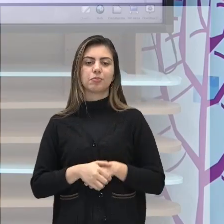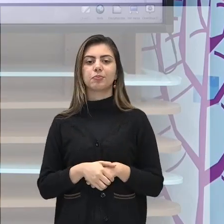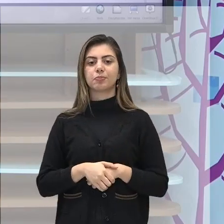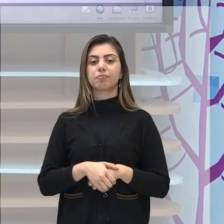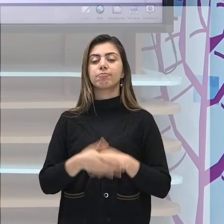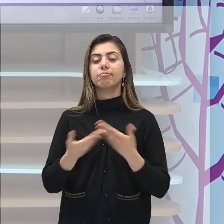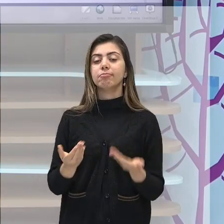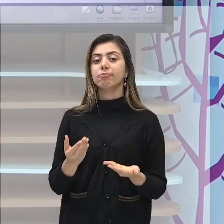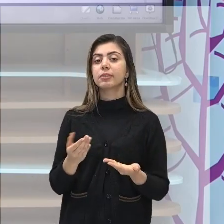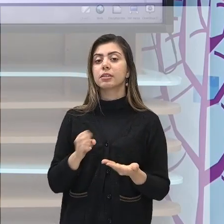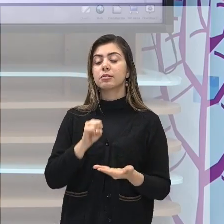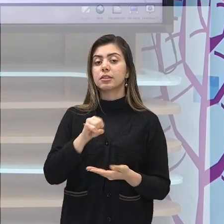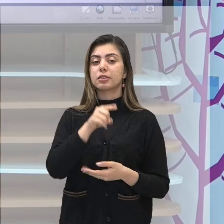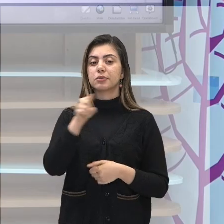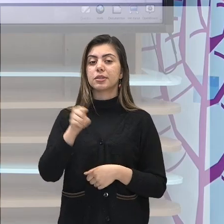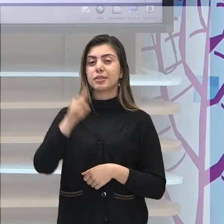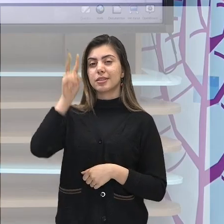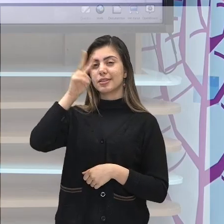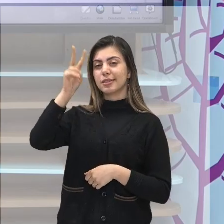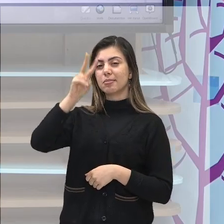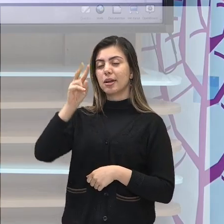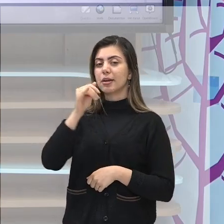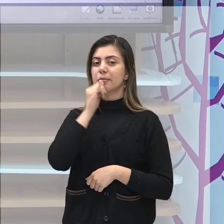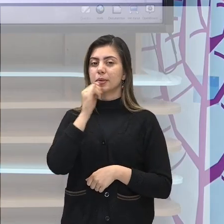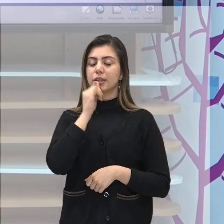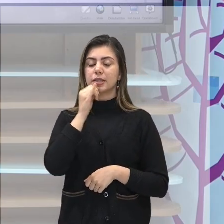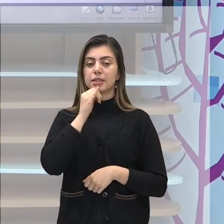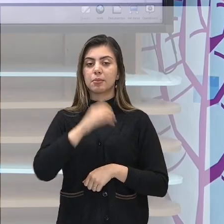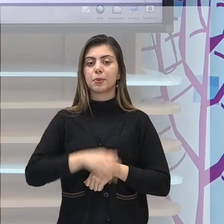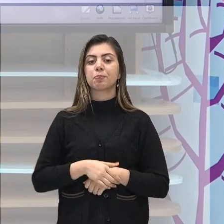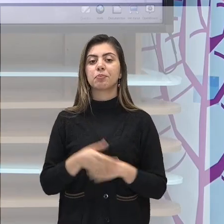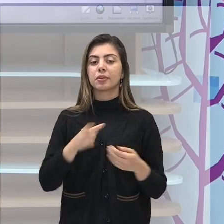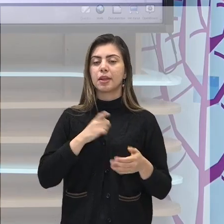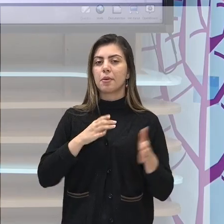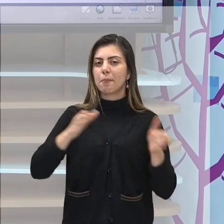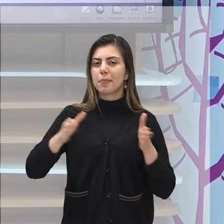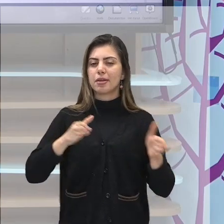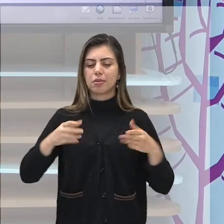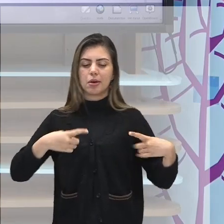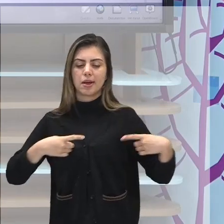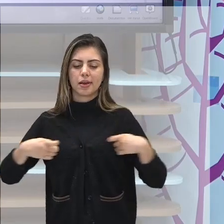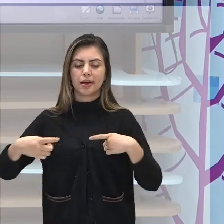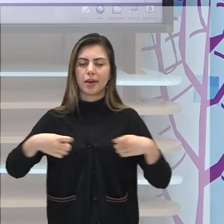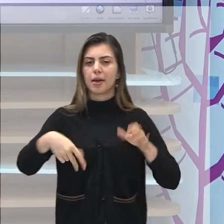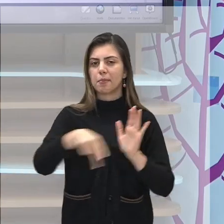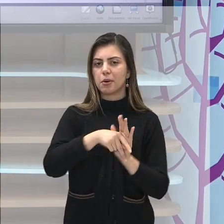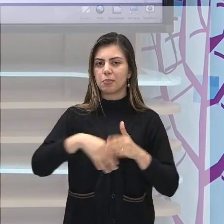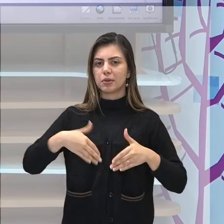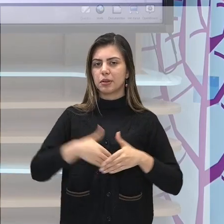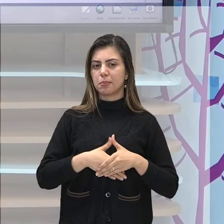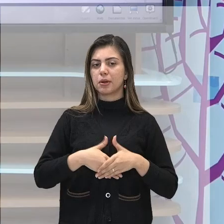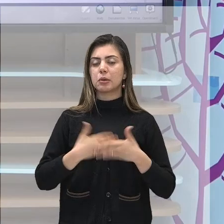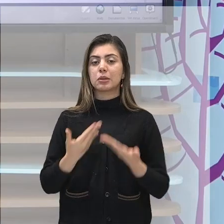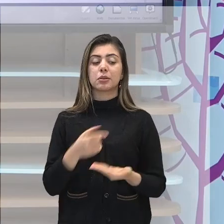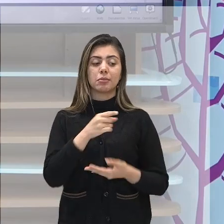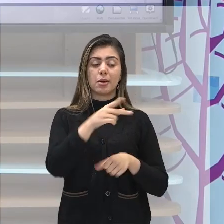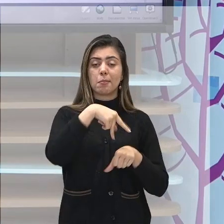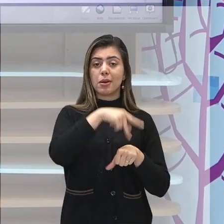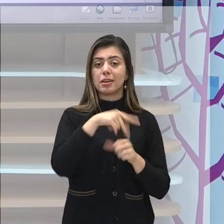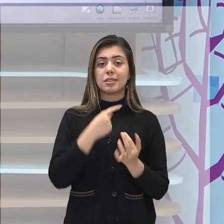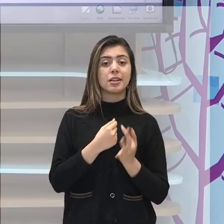Quando você resgata aí e lembra, o período das guerras napoleônicas foi um período na qual a França